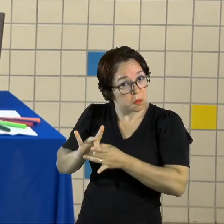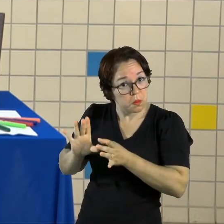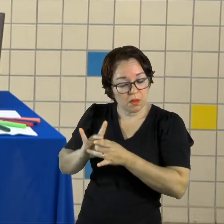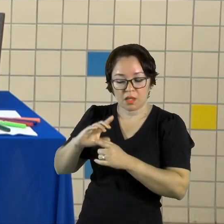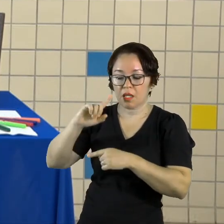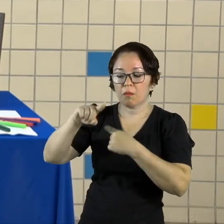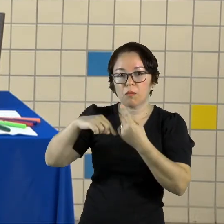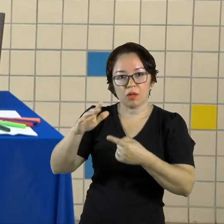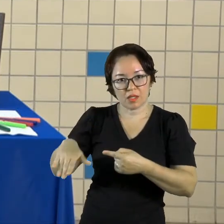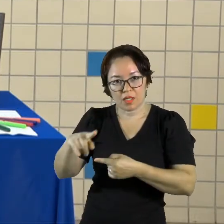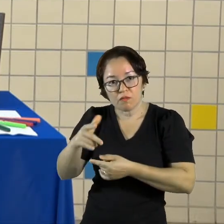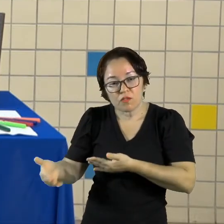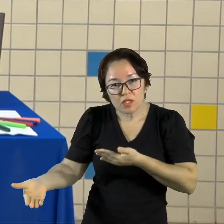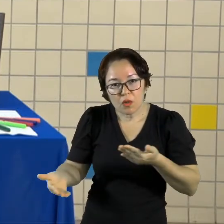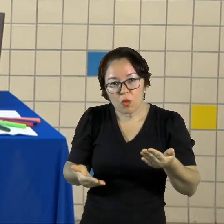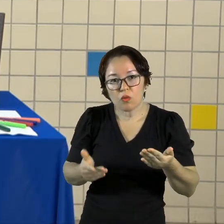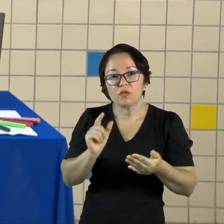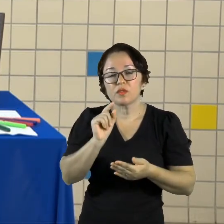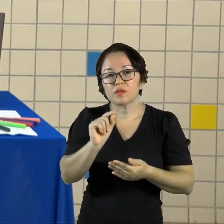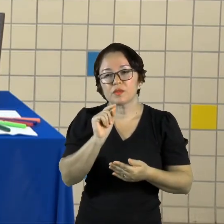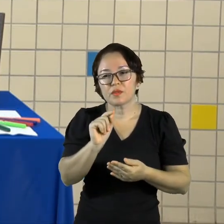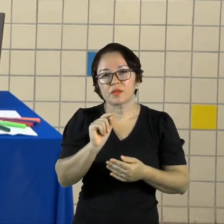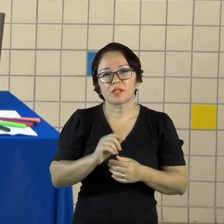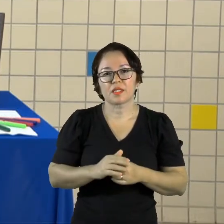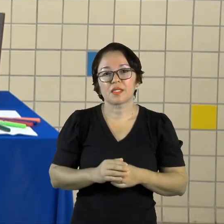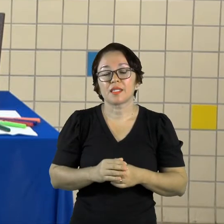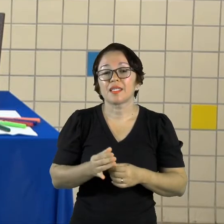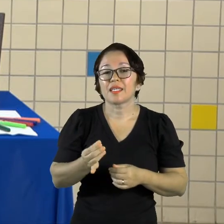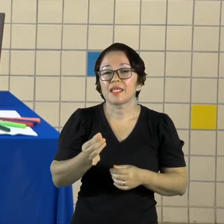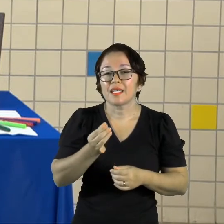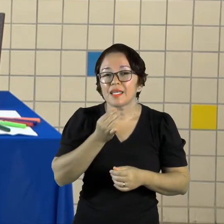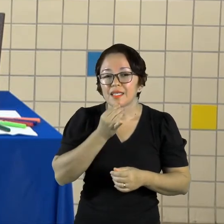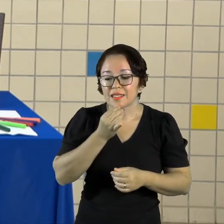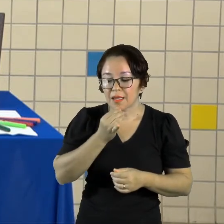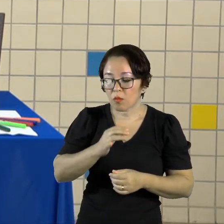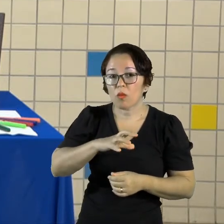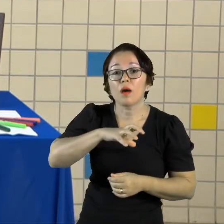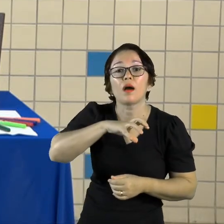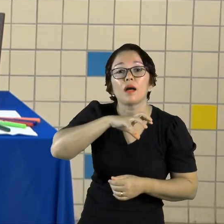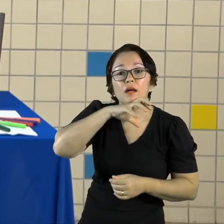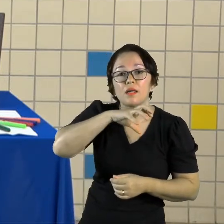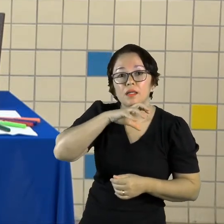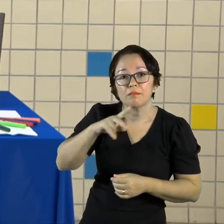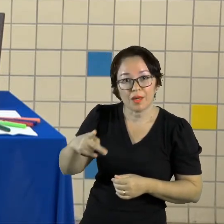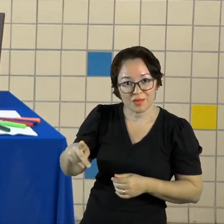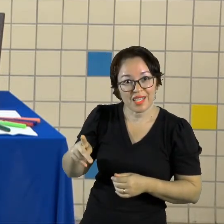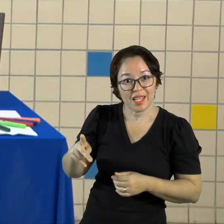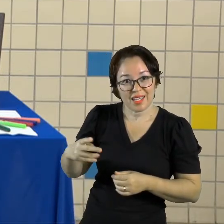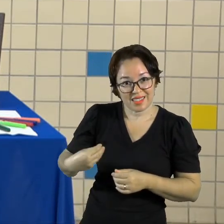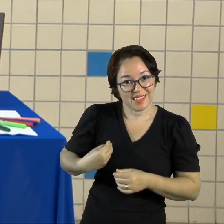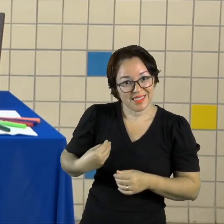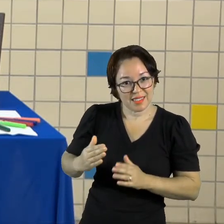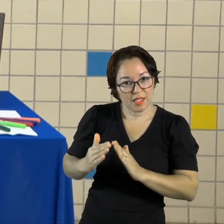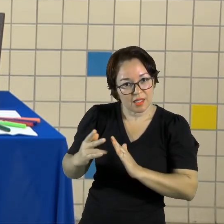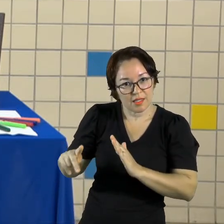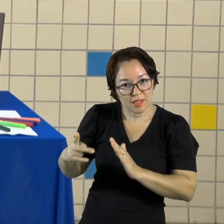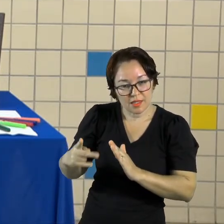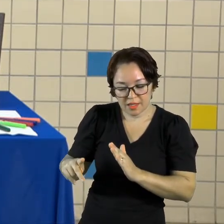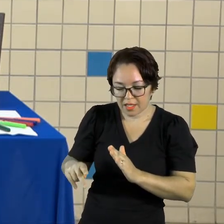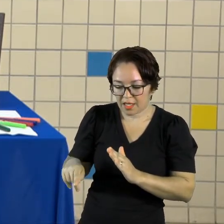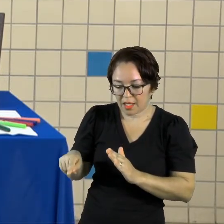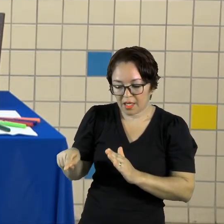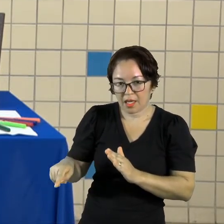A fazer um registro do animal dela Do bichinho dela de estimação Esse